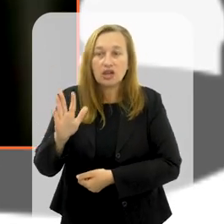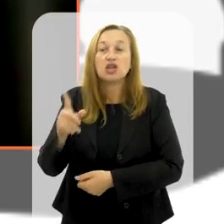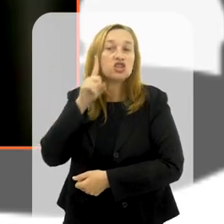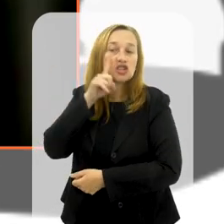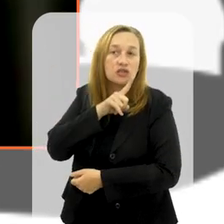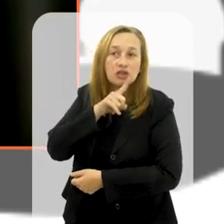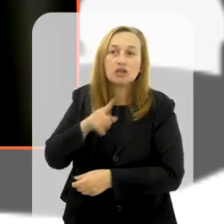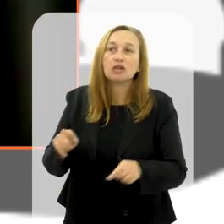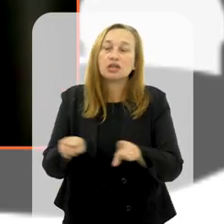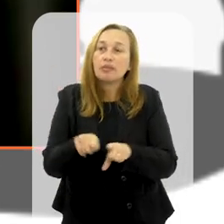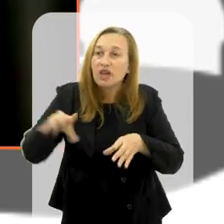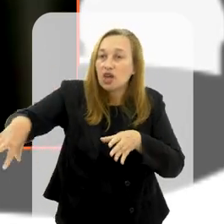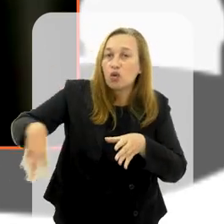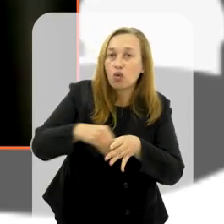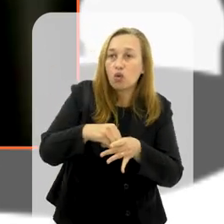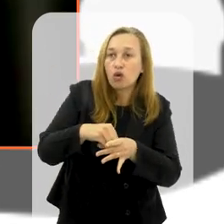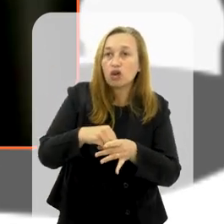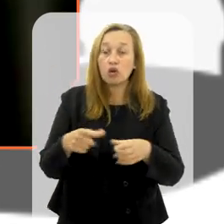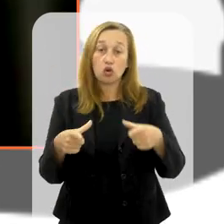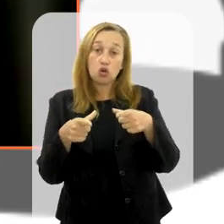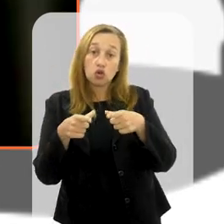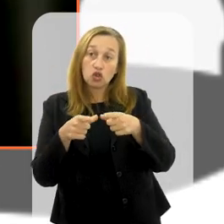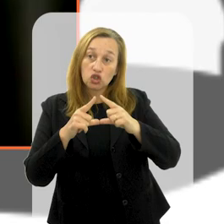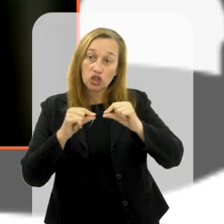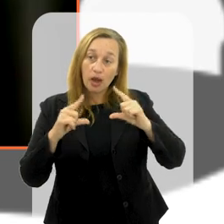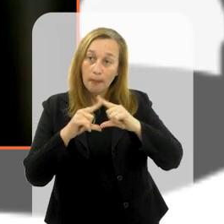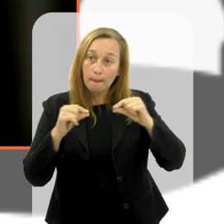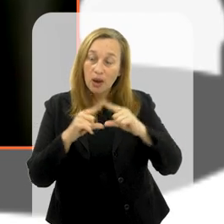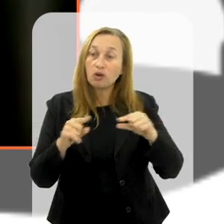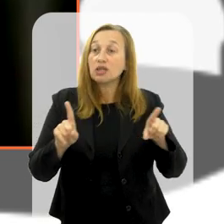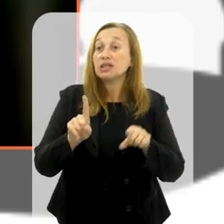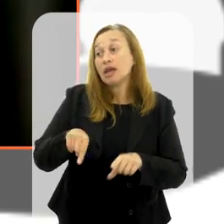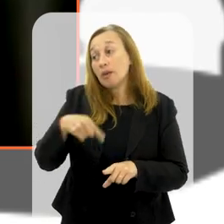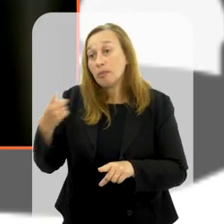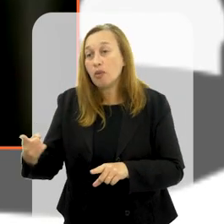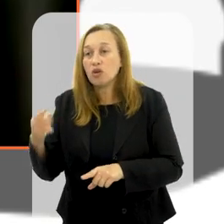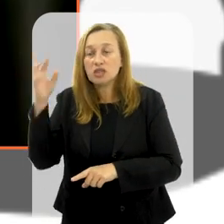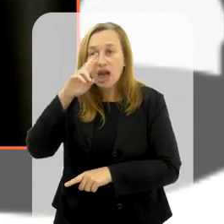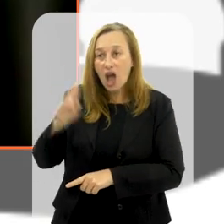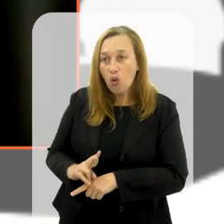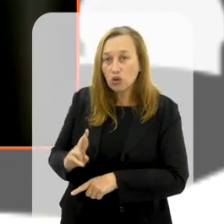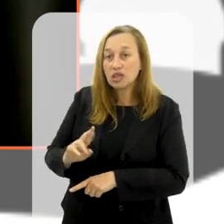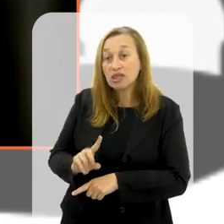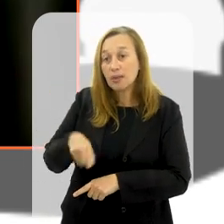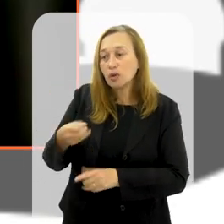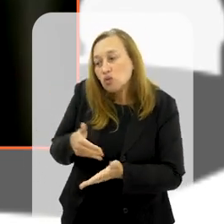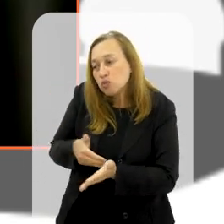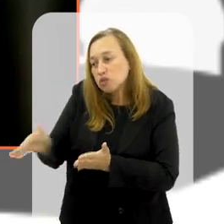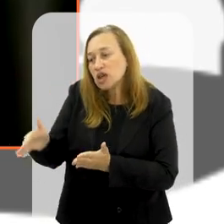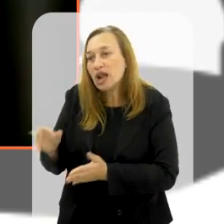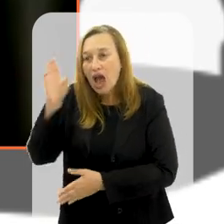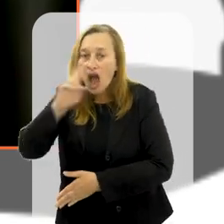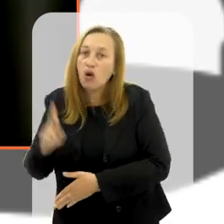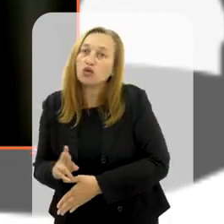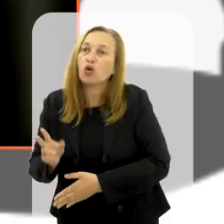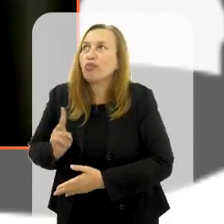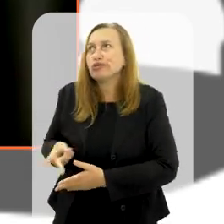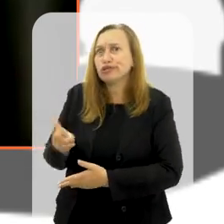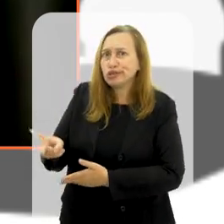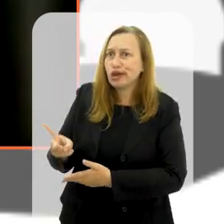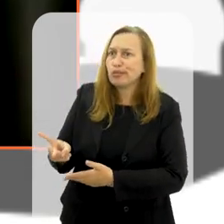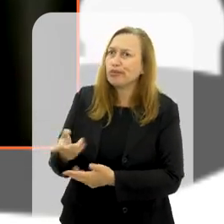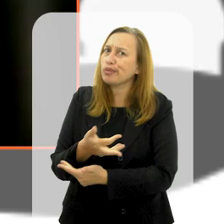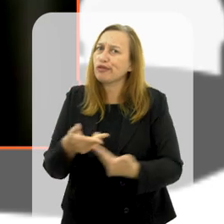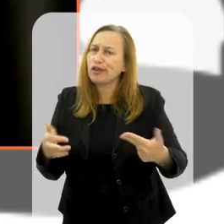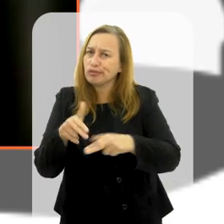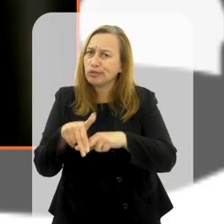e aí incluíram também o Japão, em algum momento incluíram a Rússia e depois expulsaram a Rússia, como sempre, aquela questão com